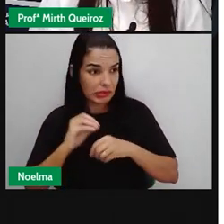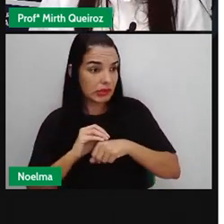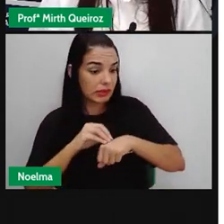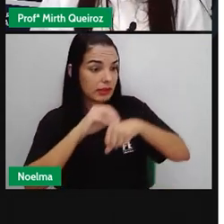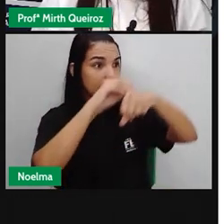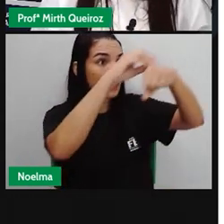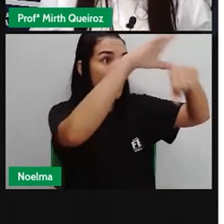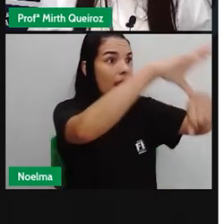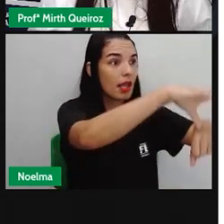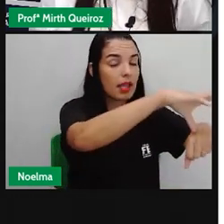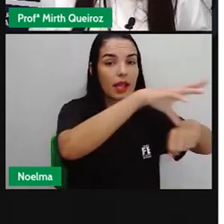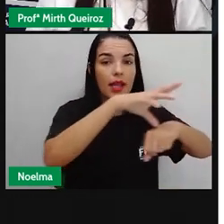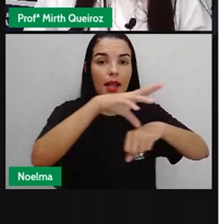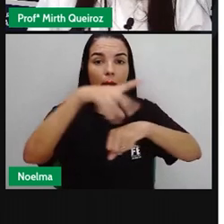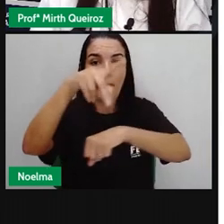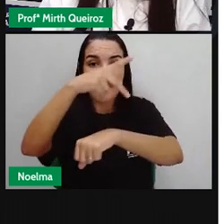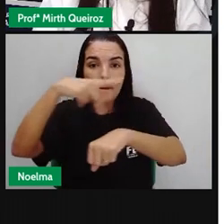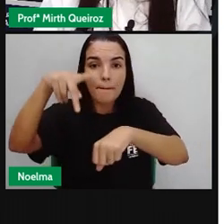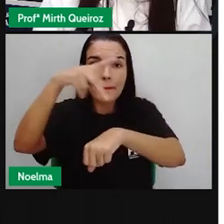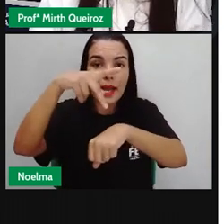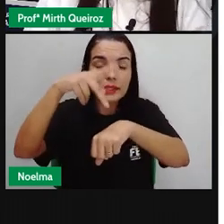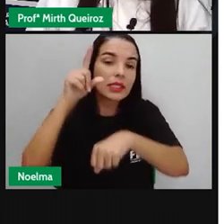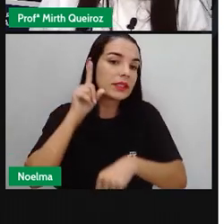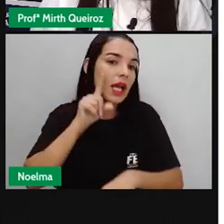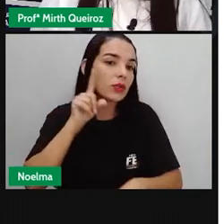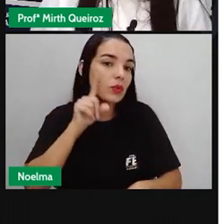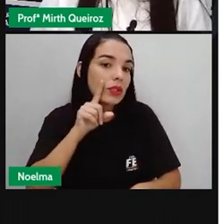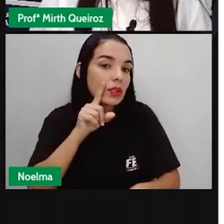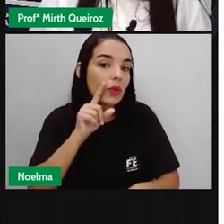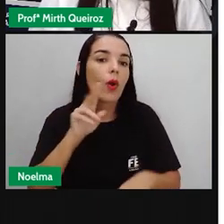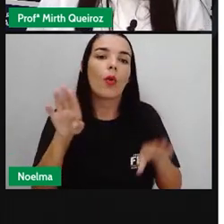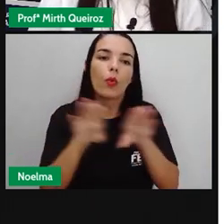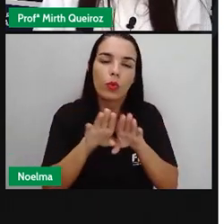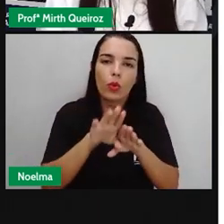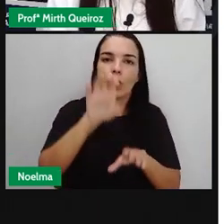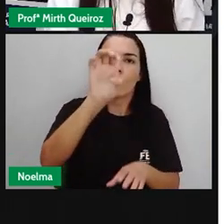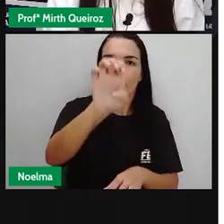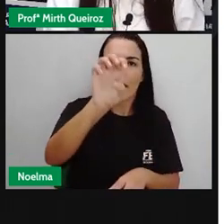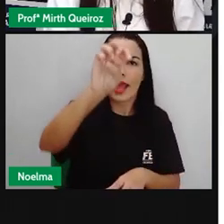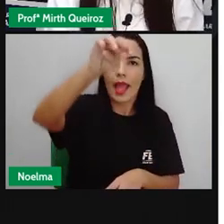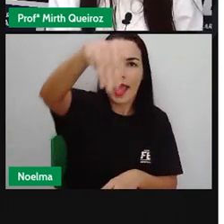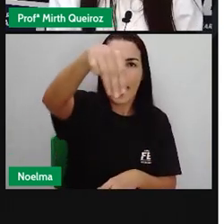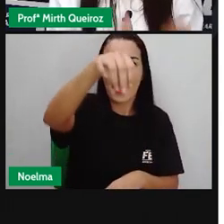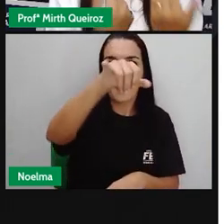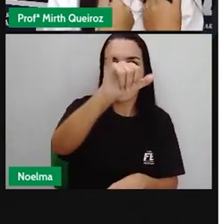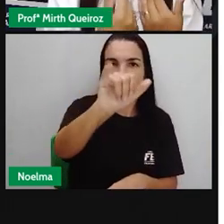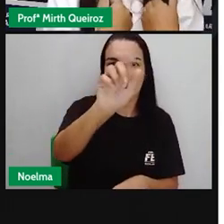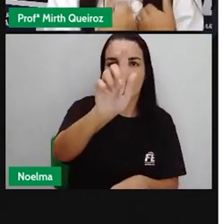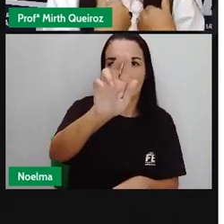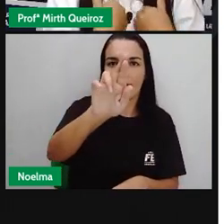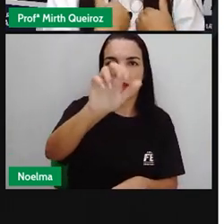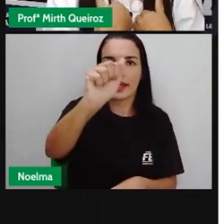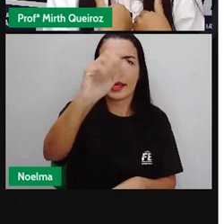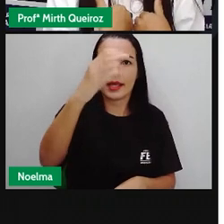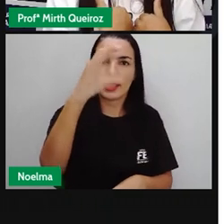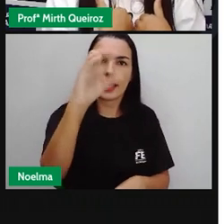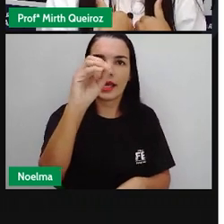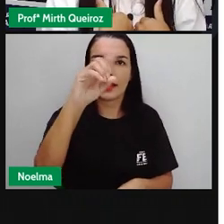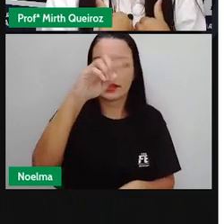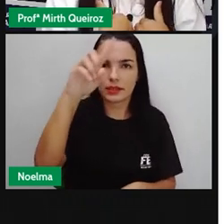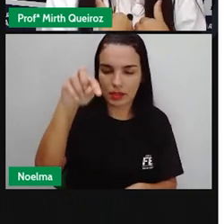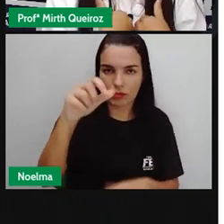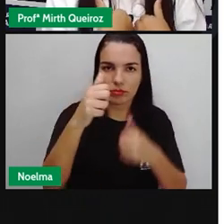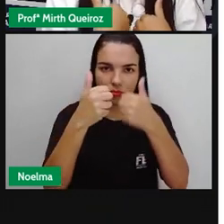Imigração, quando se sai do país, é imigração. Quando se chega aqui dentro do Brasil,